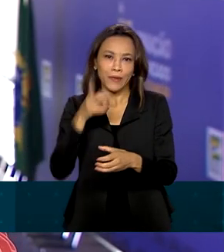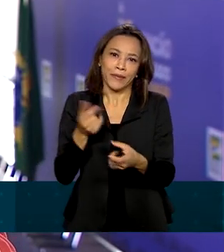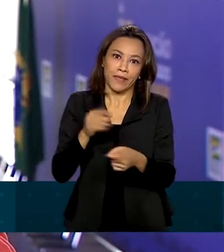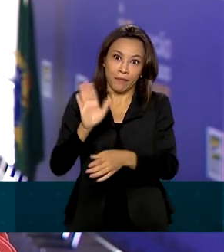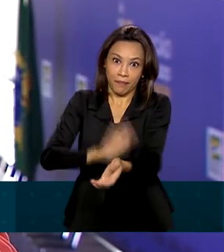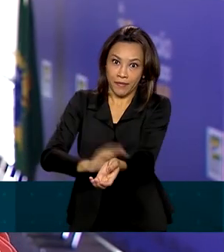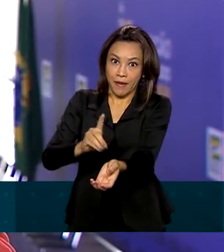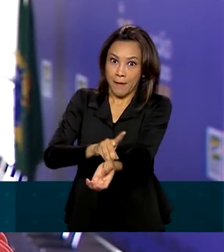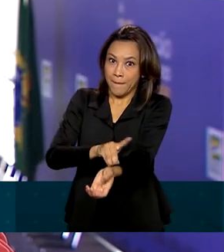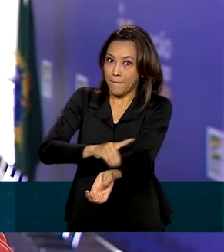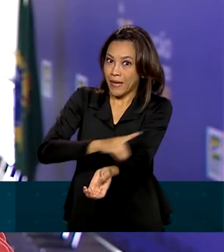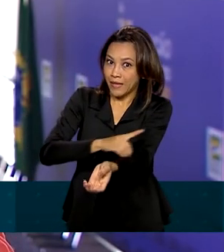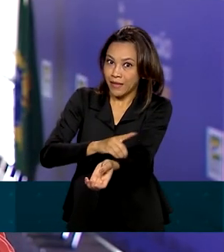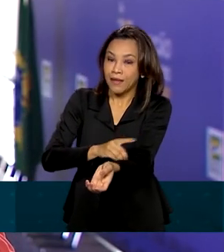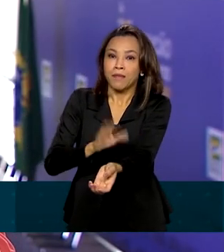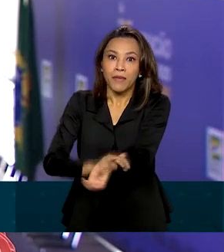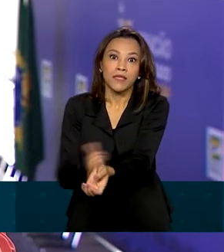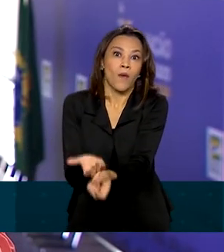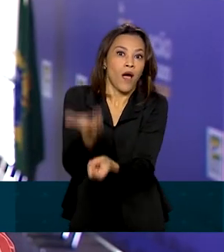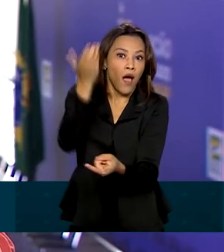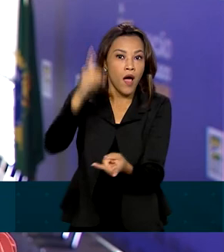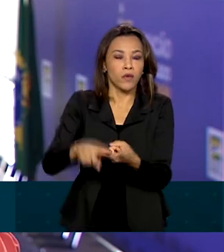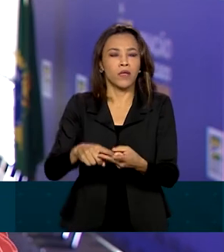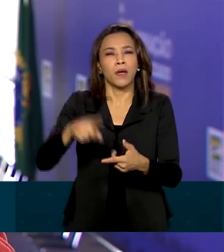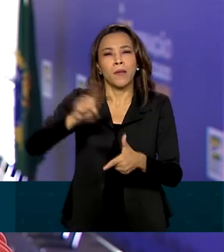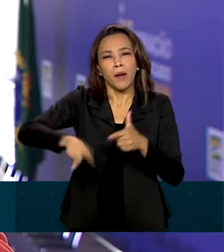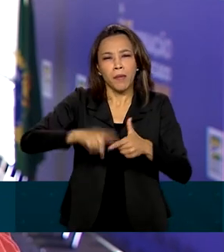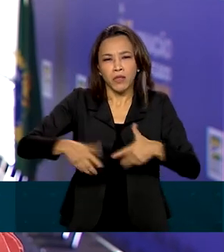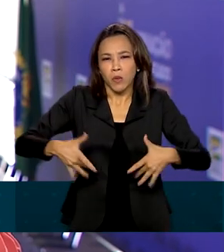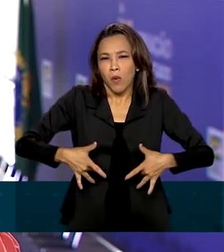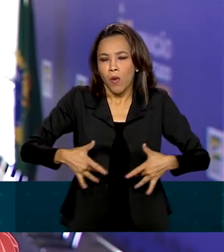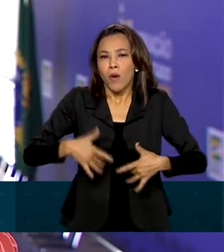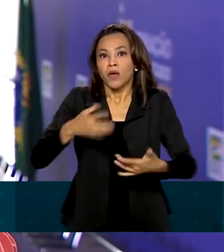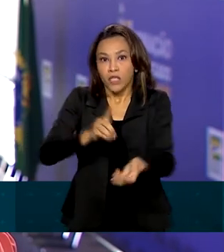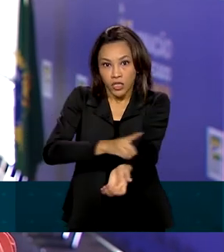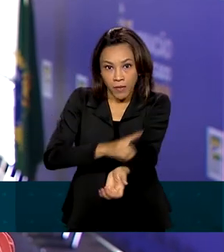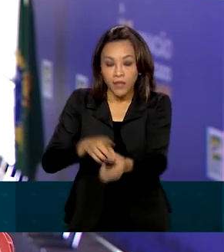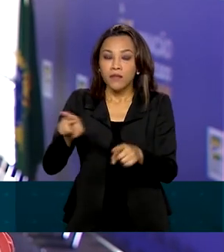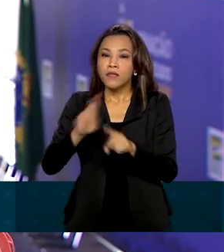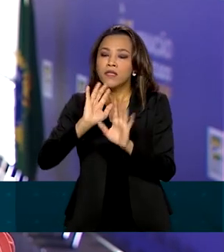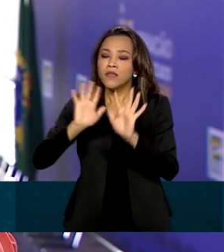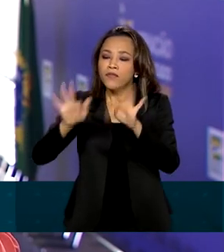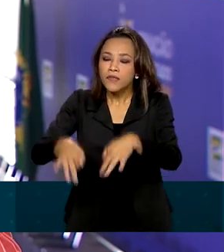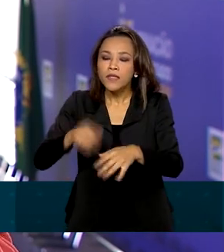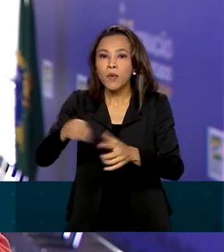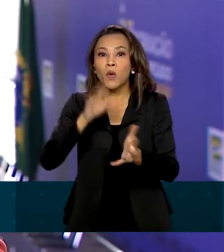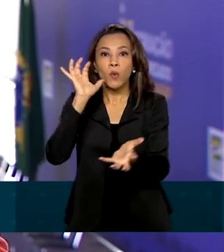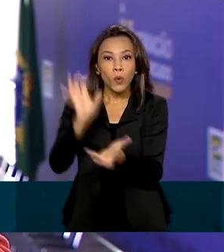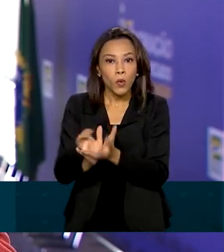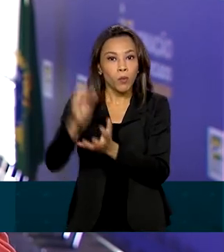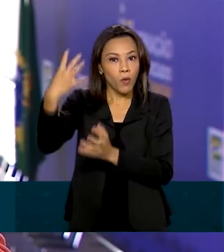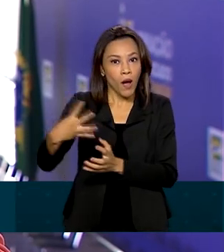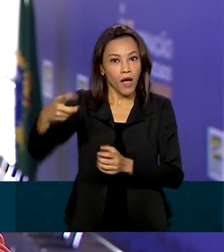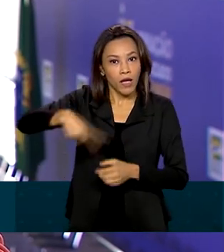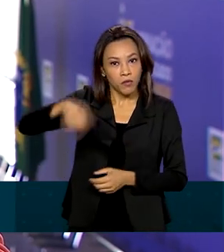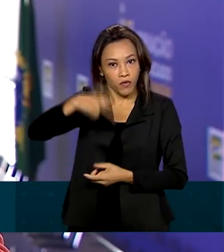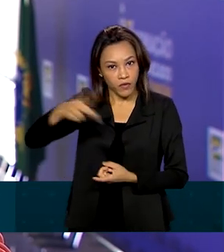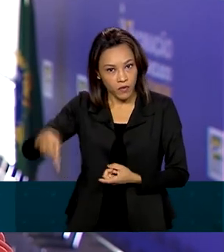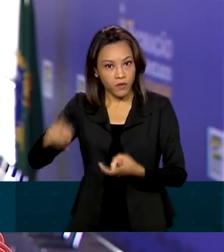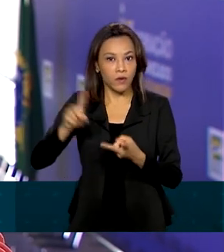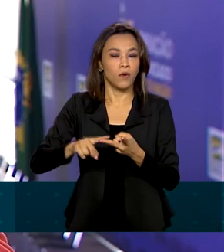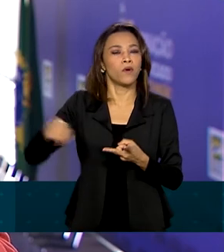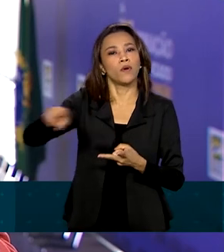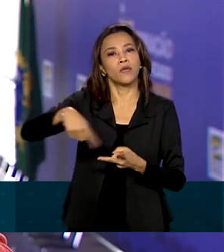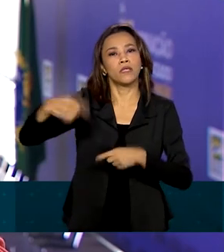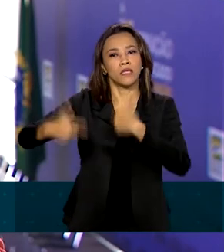tem hipertensão, doenças pulmonares ou diabetes. E por fim, serão vacinados no quarto grupo os professores, os trabalhadores